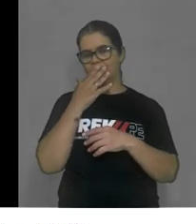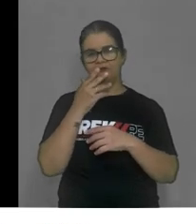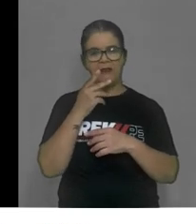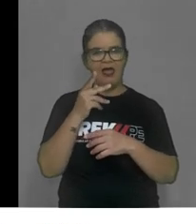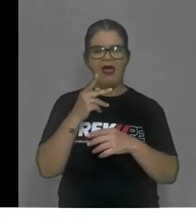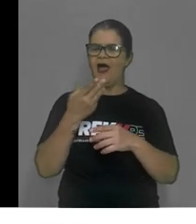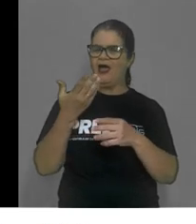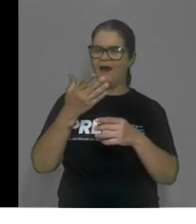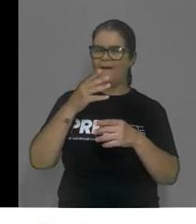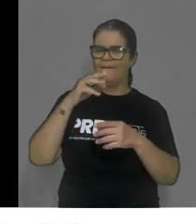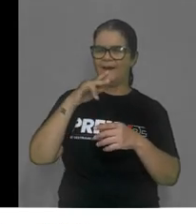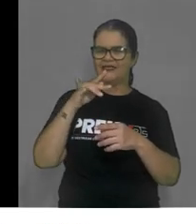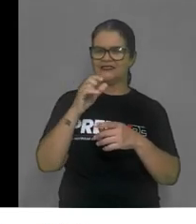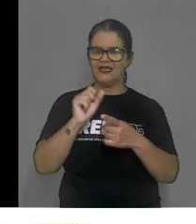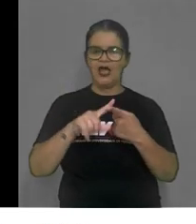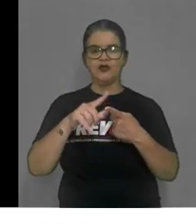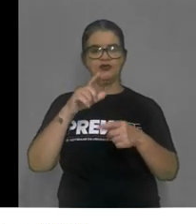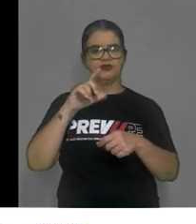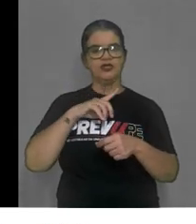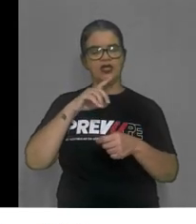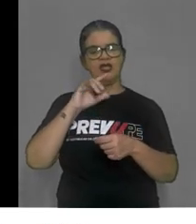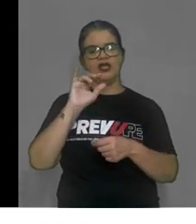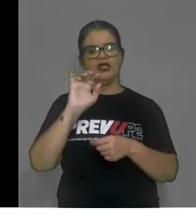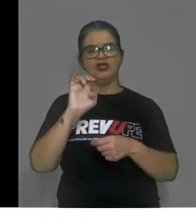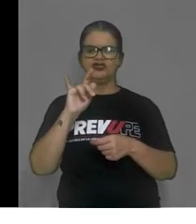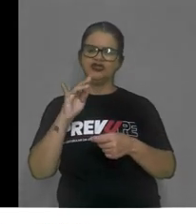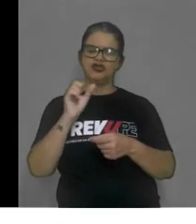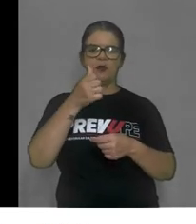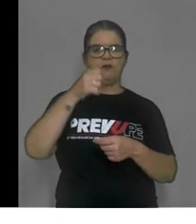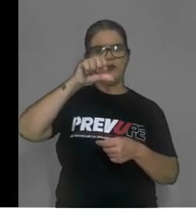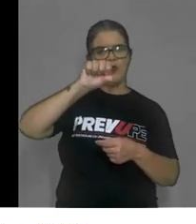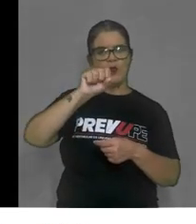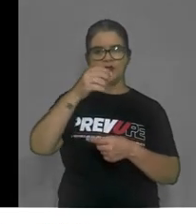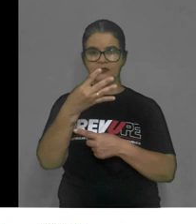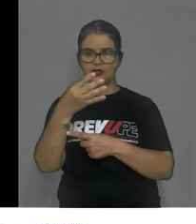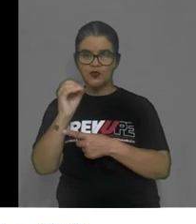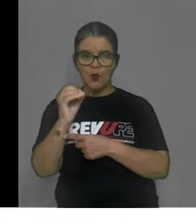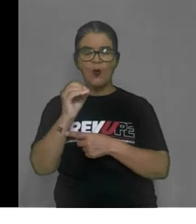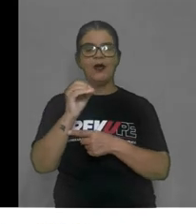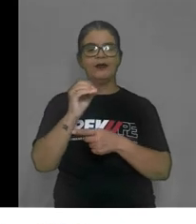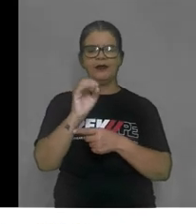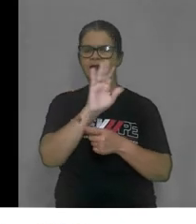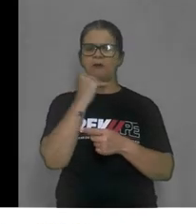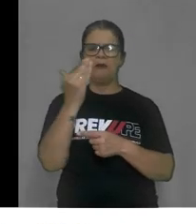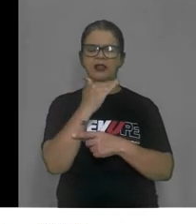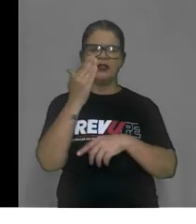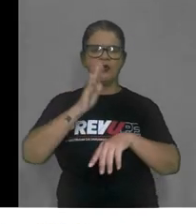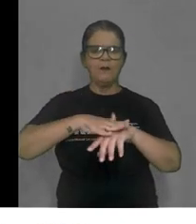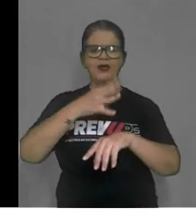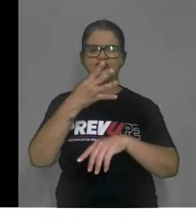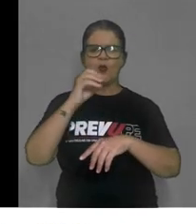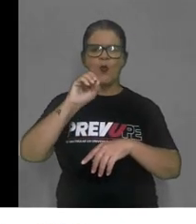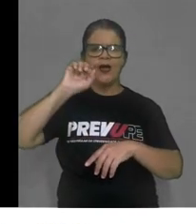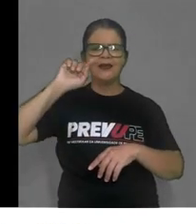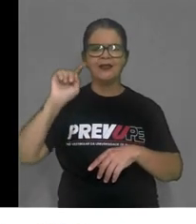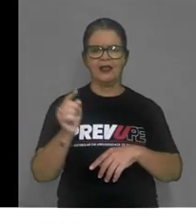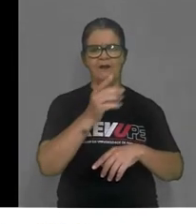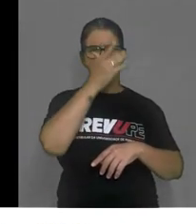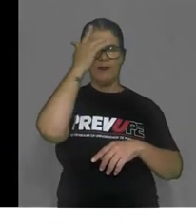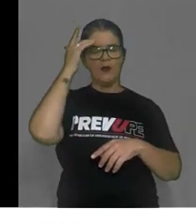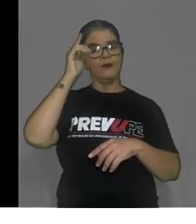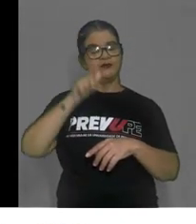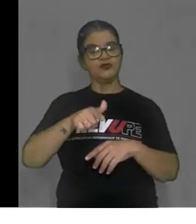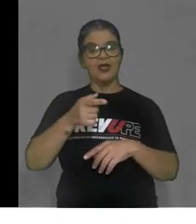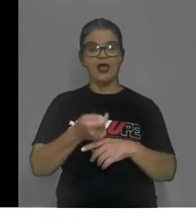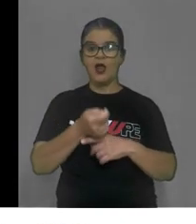arrasou o levante em 1840, causando a morte de mais de 40 mil pessoas, que era quase a